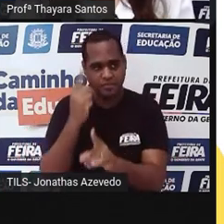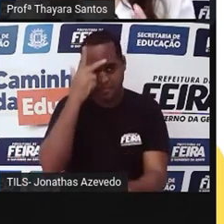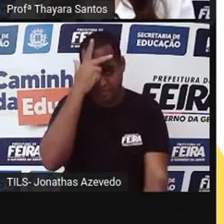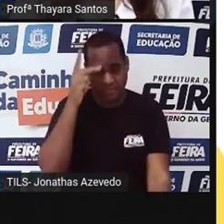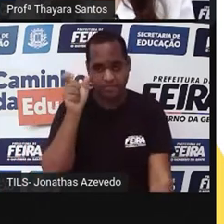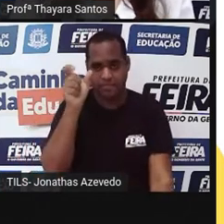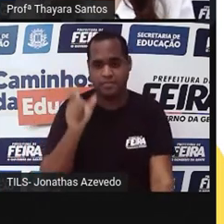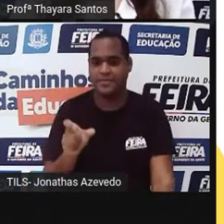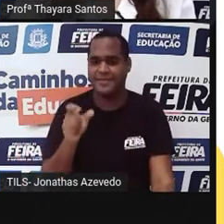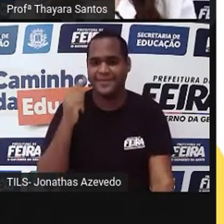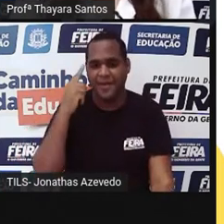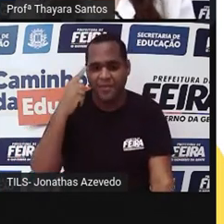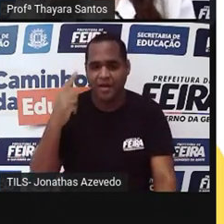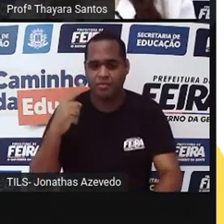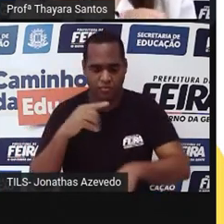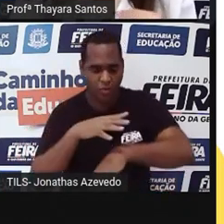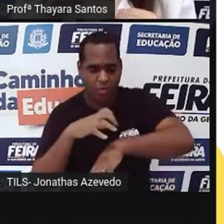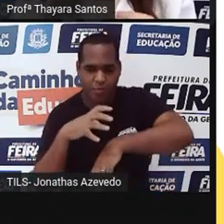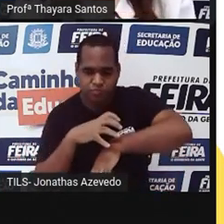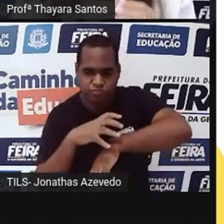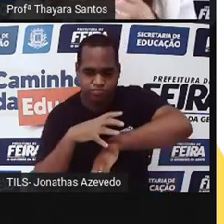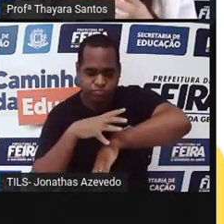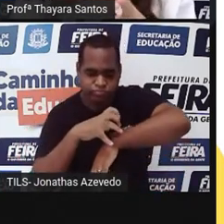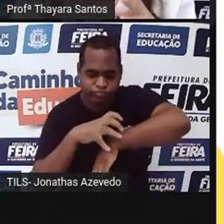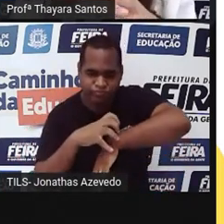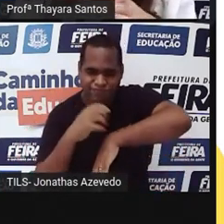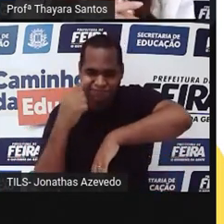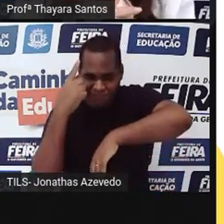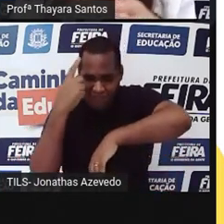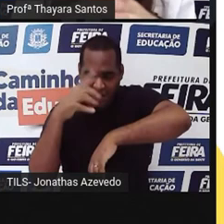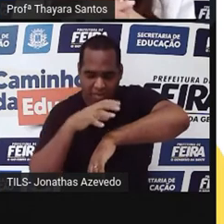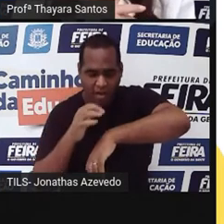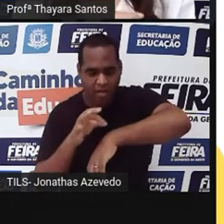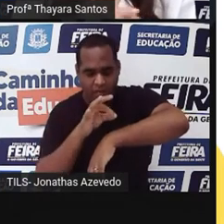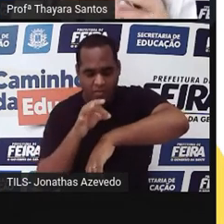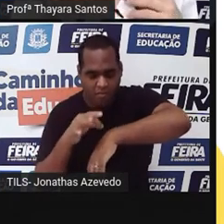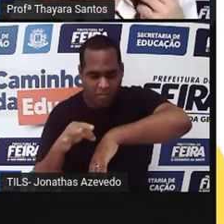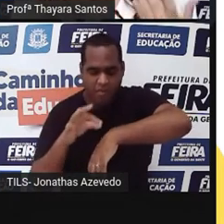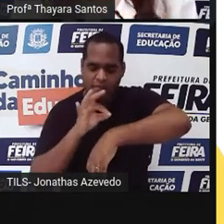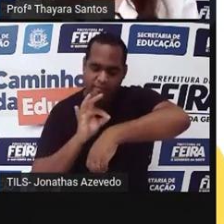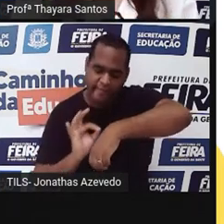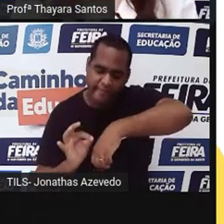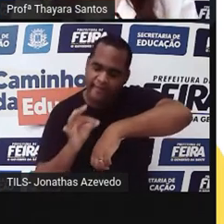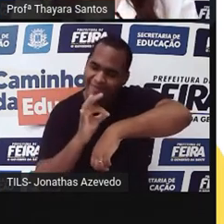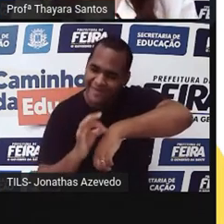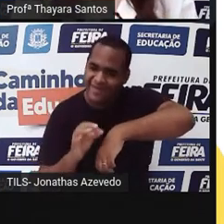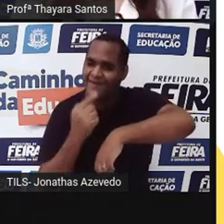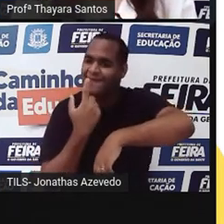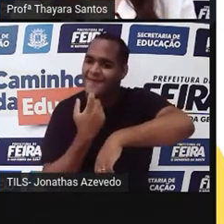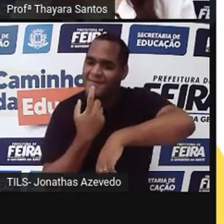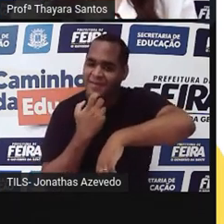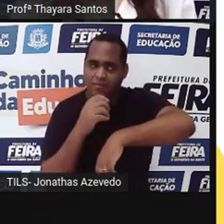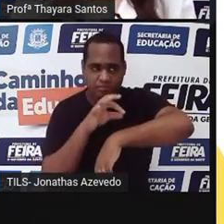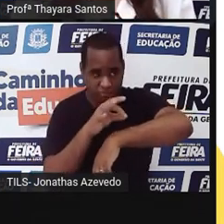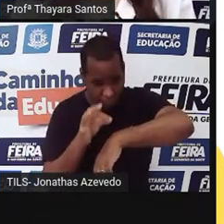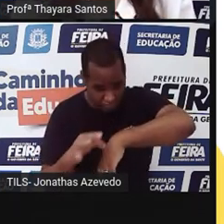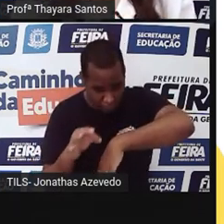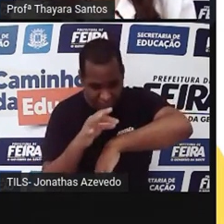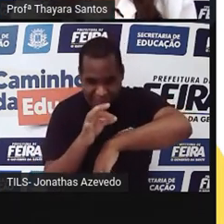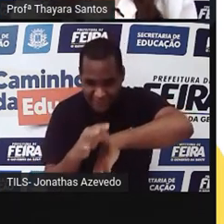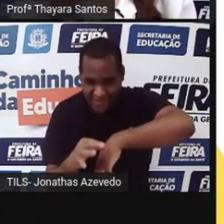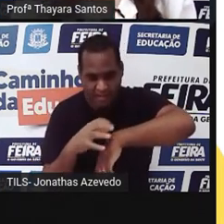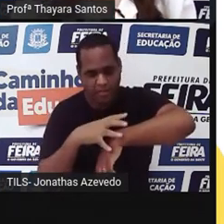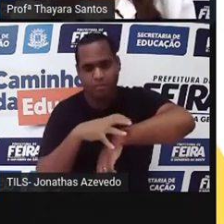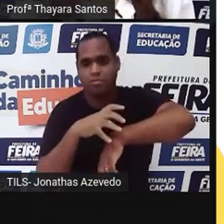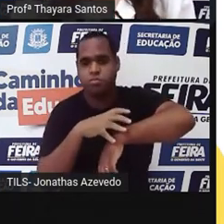chamada de trombose. Que é quando o sangue coagula, forma ali trombos, coágulos. E pode inclusive levar à morte. É uma doença muito séria.